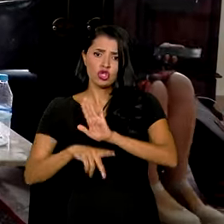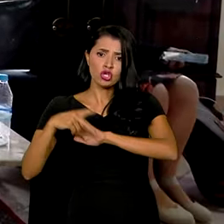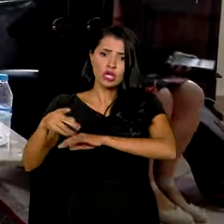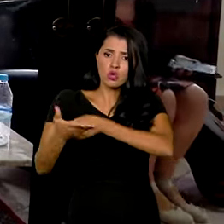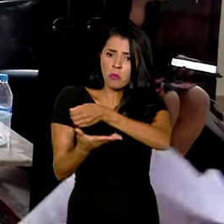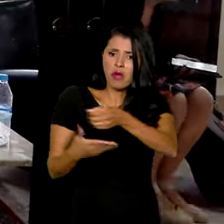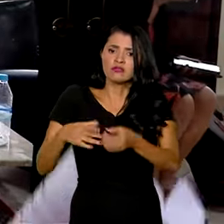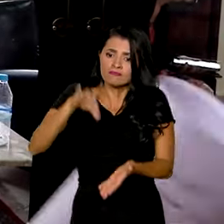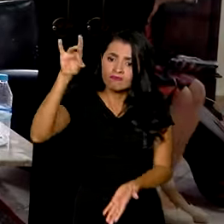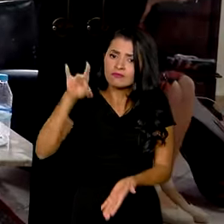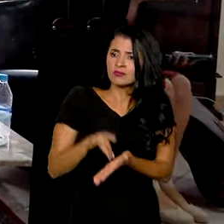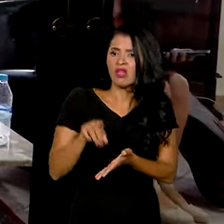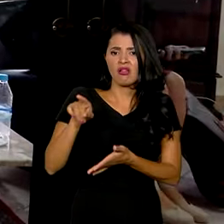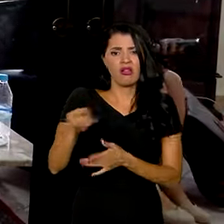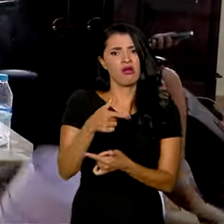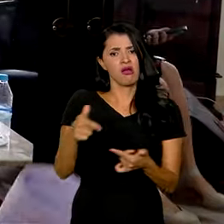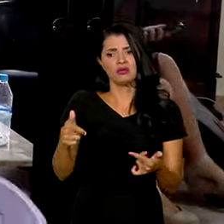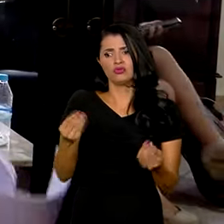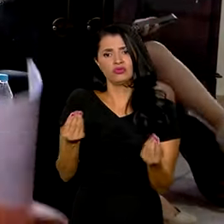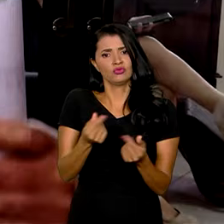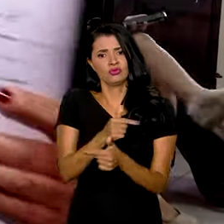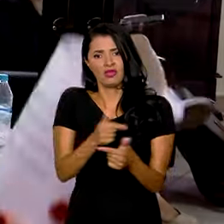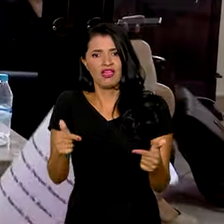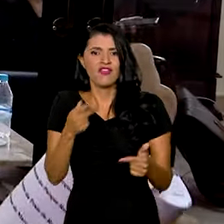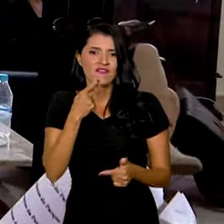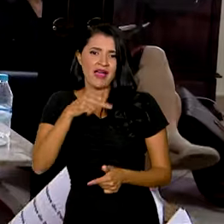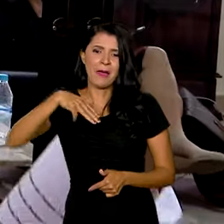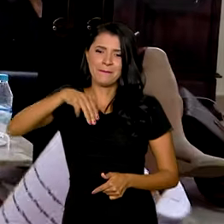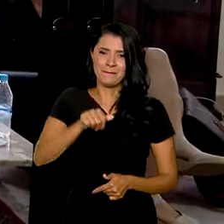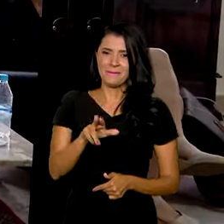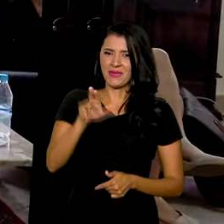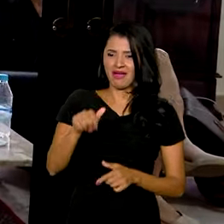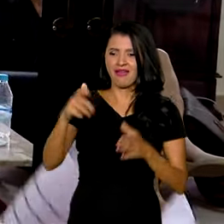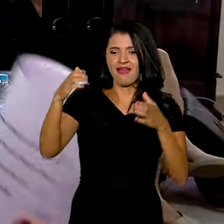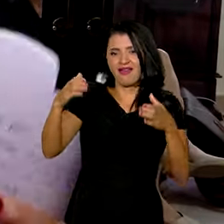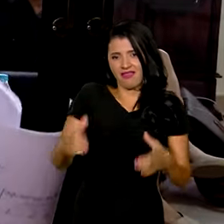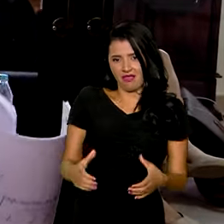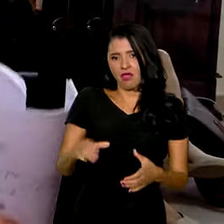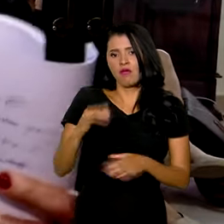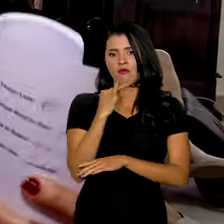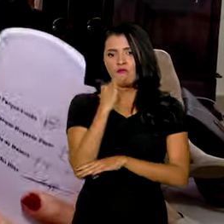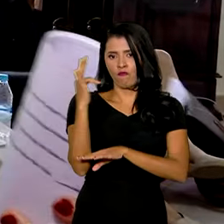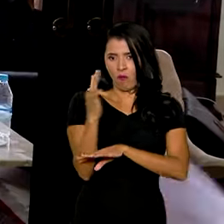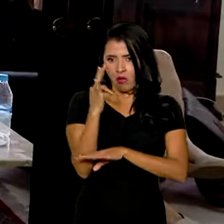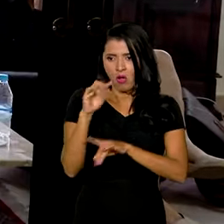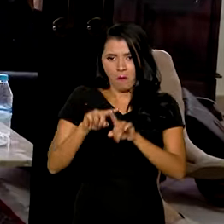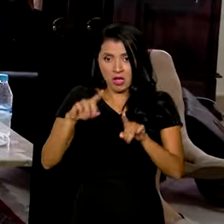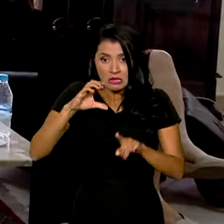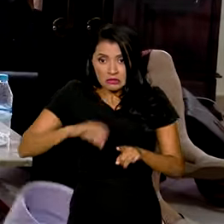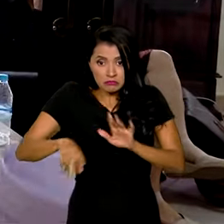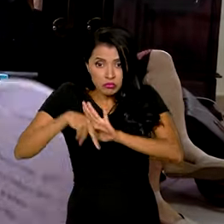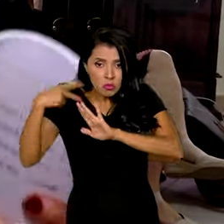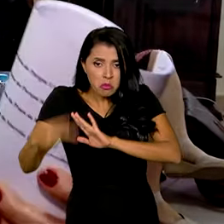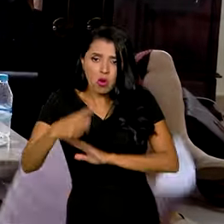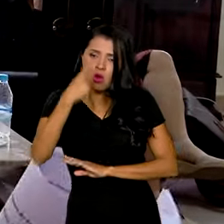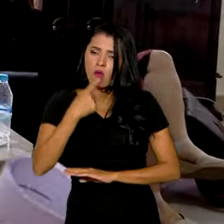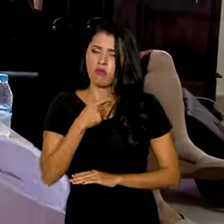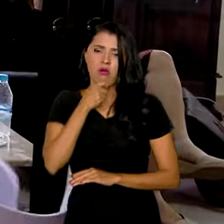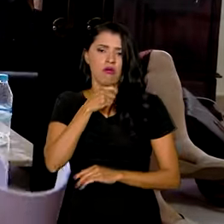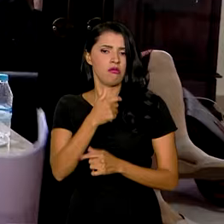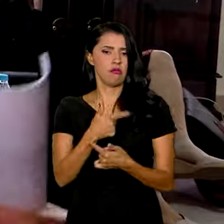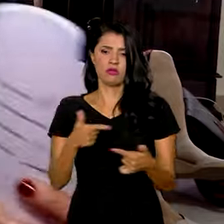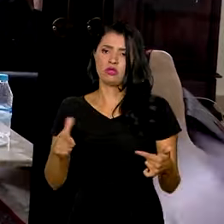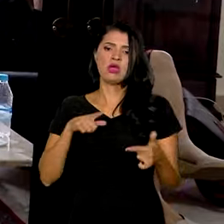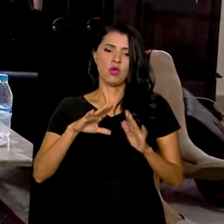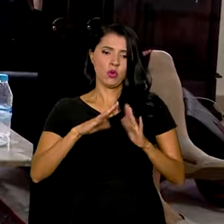básicos que não estão estabelecidos. A gente fala que a Maré é bairro, formalmente, mas ela não tem uma cidadania de bairro. A gente tem uma escola